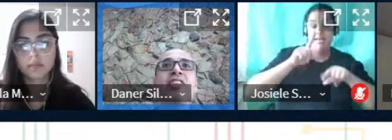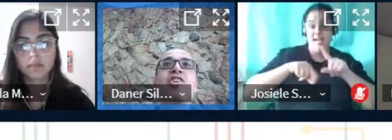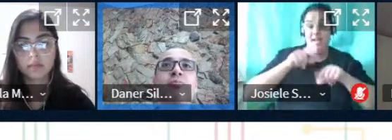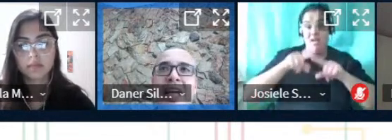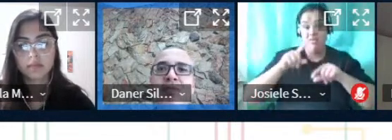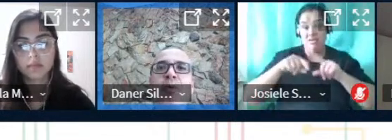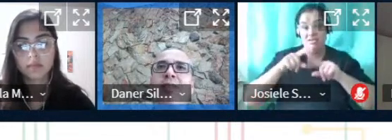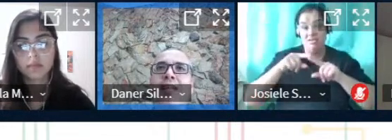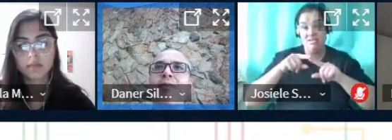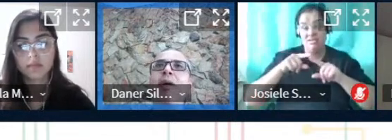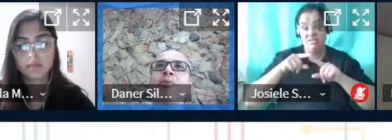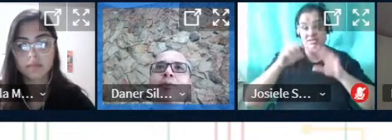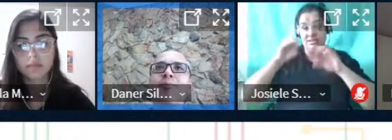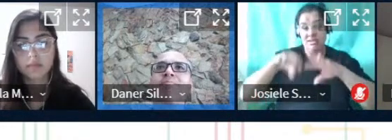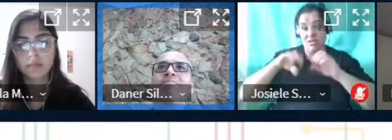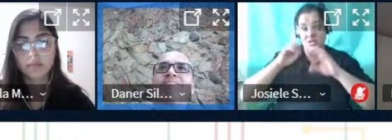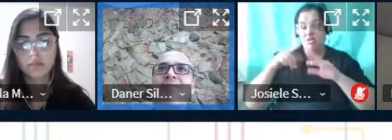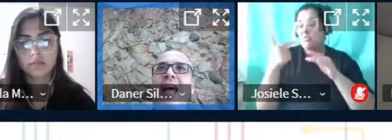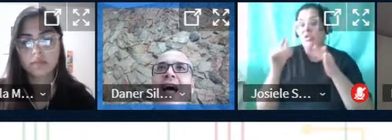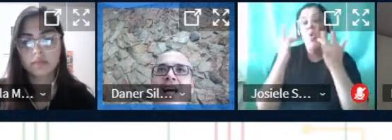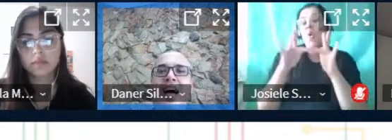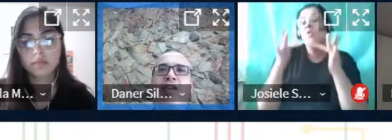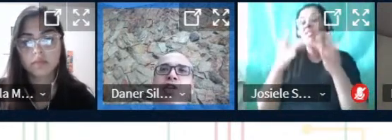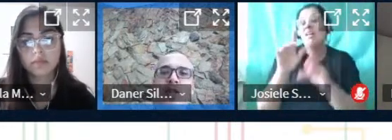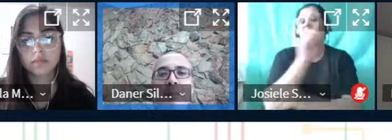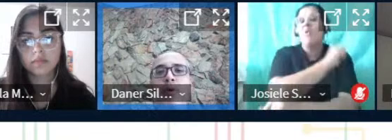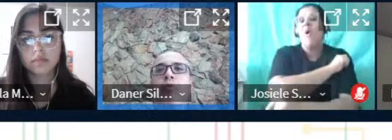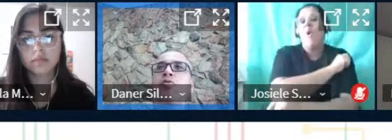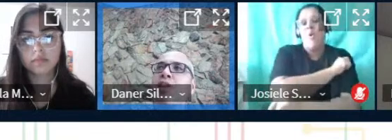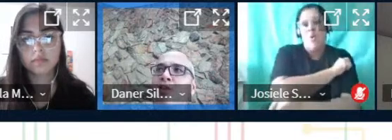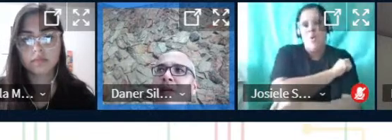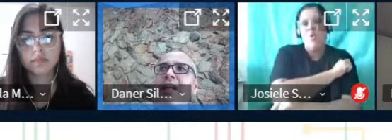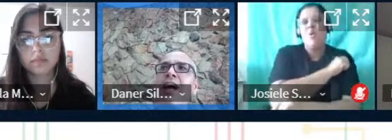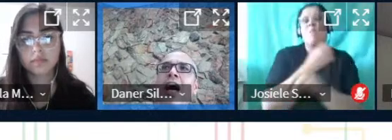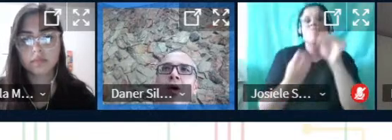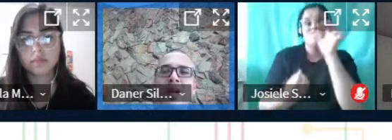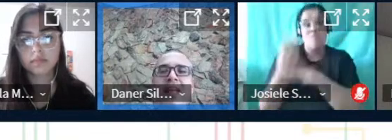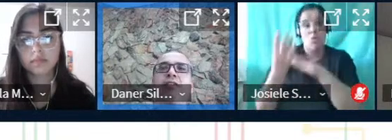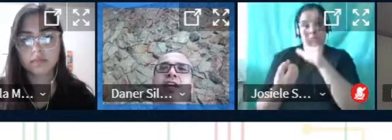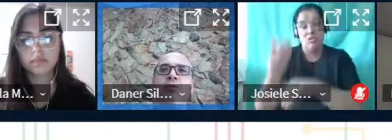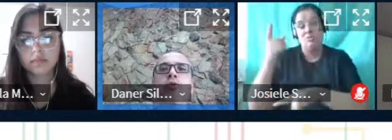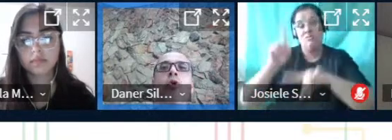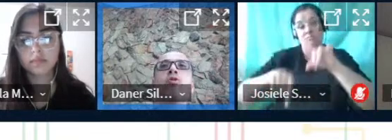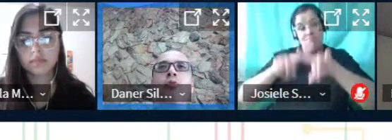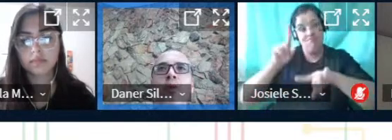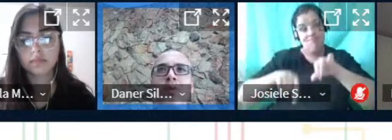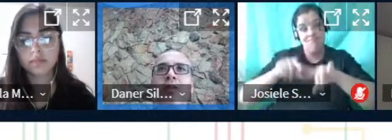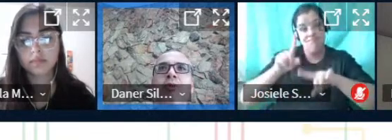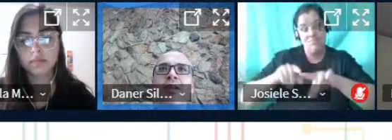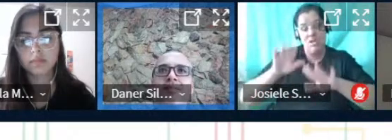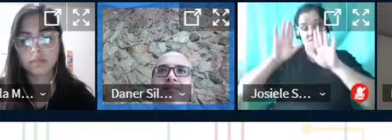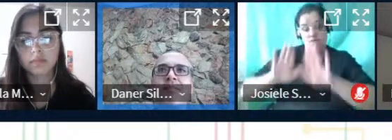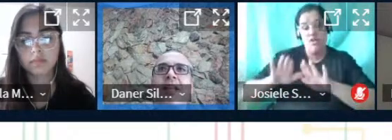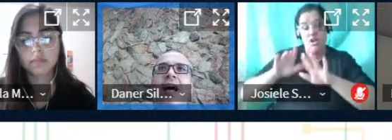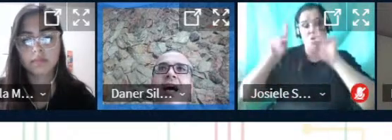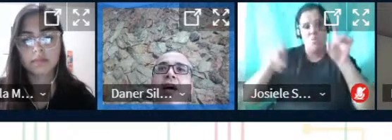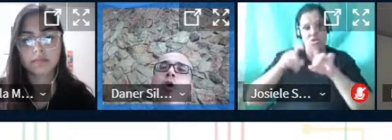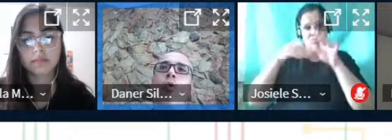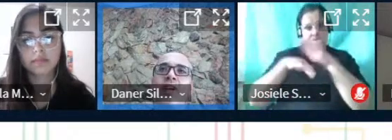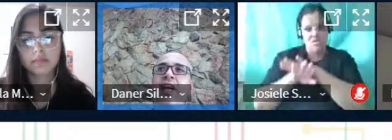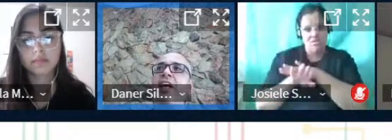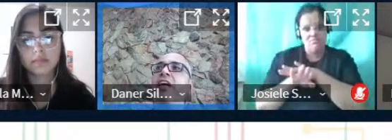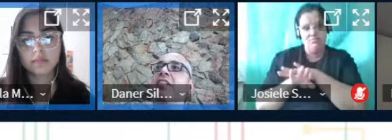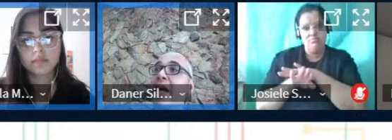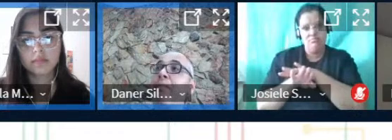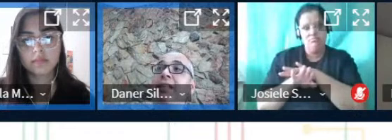porque a gente não tem esse contato com o aluno né a gente tá produzindo o material ele tá ficando todo no computador né